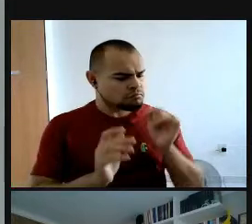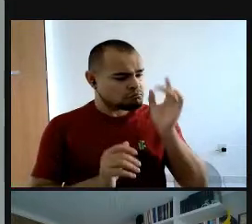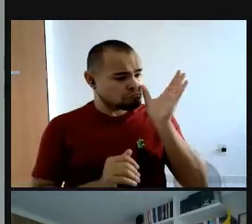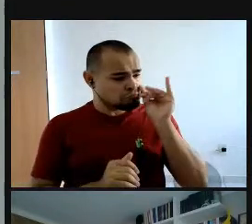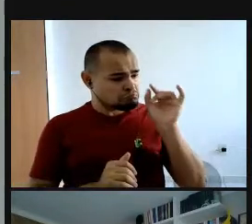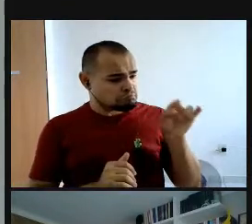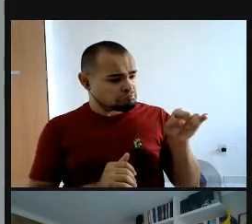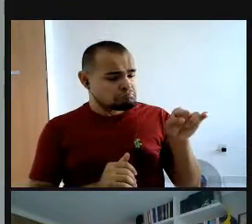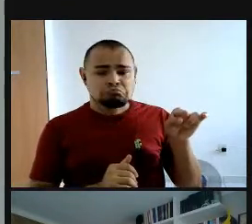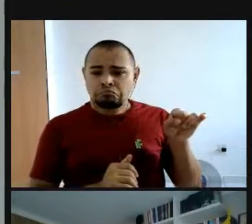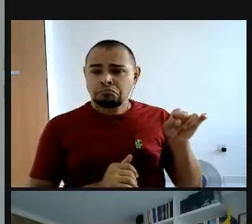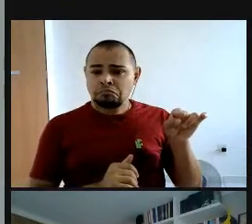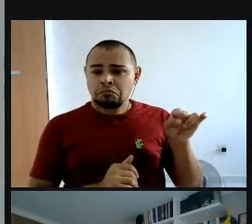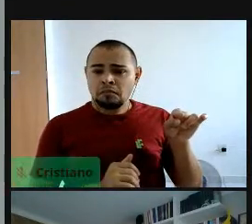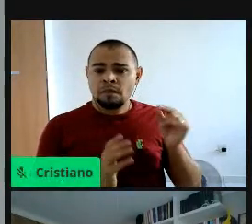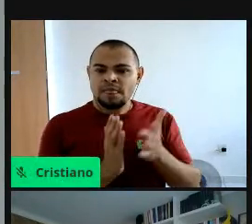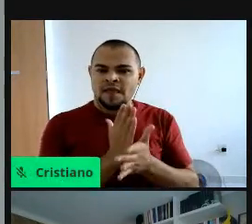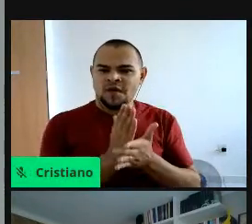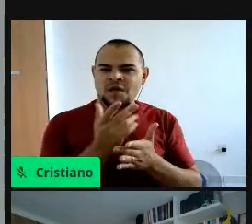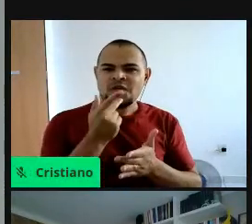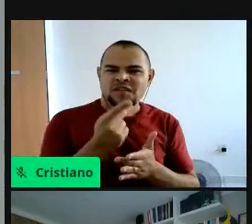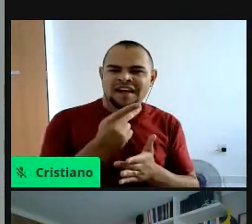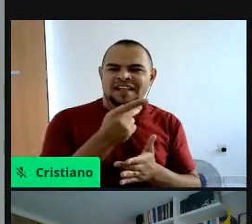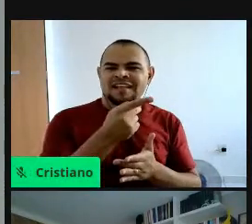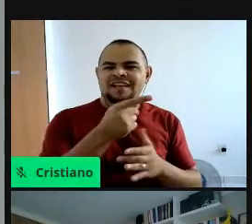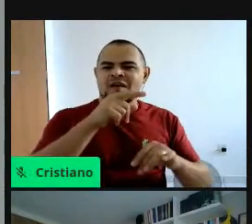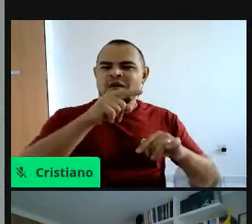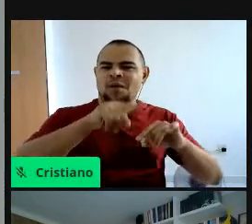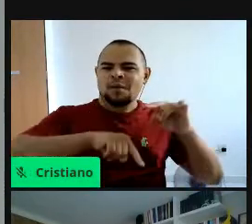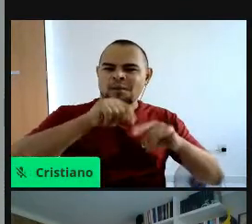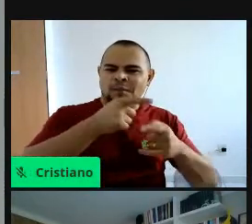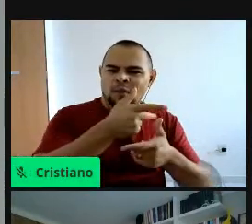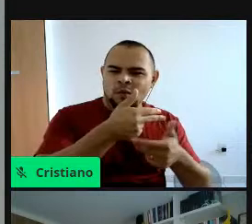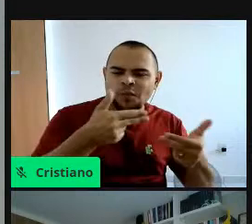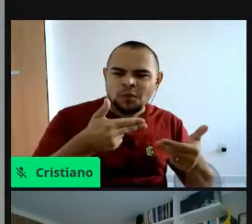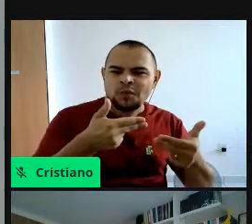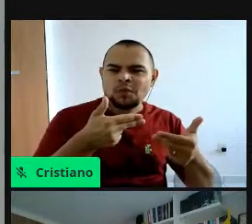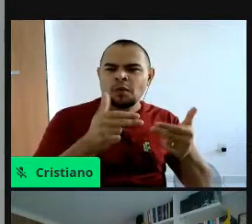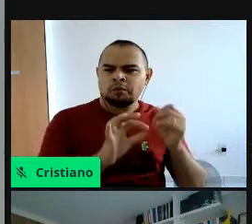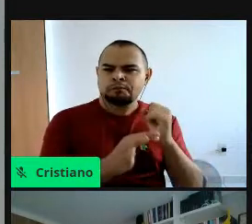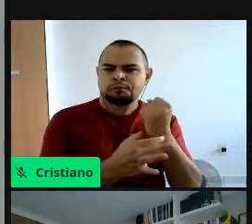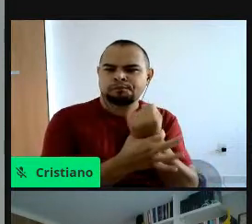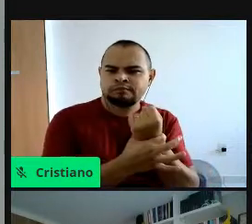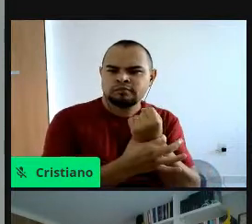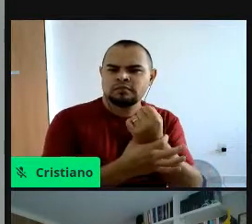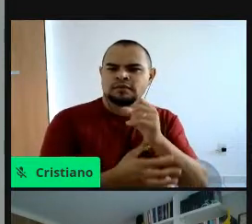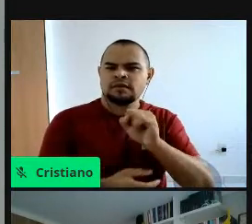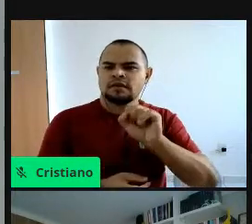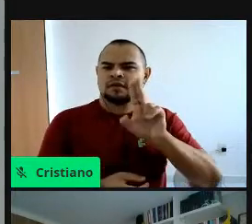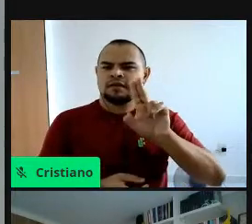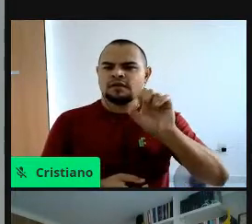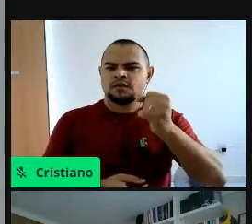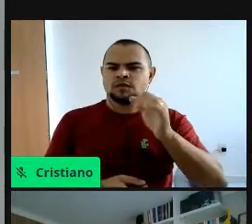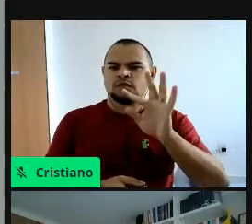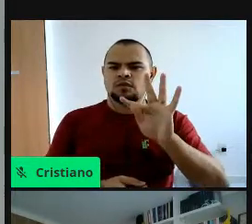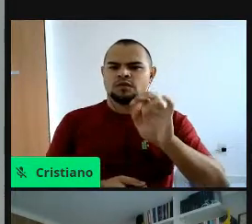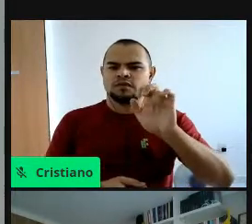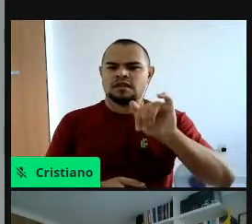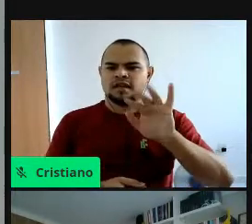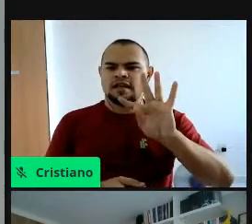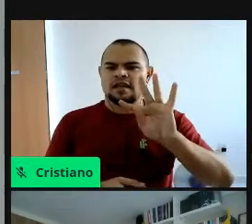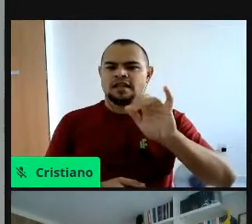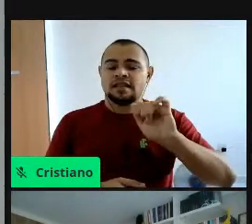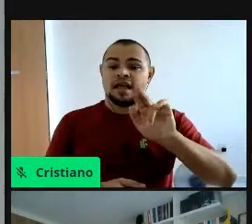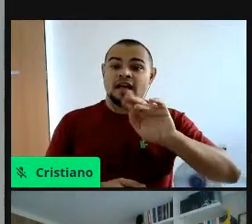né, que muita gente diz que esses produtos mais sustentáveis, né, biodegradáveis, são mais caros, né, e realmente a maioria, isso,